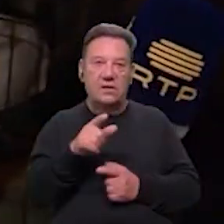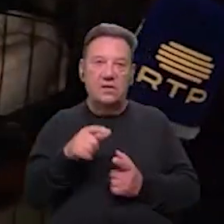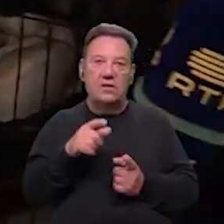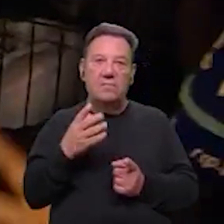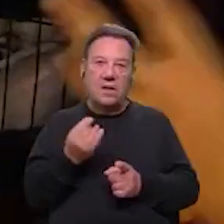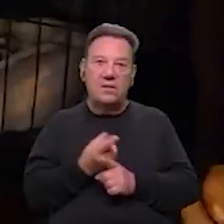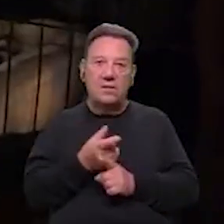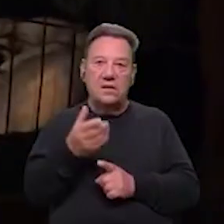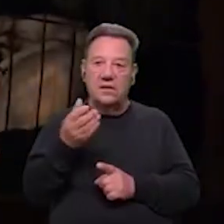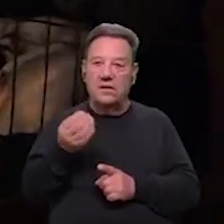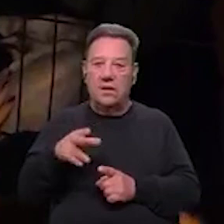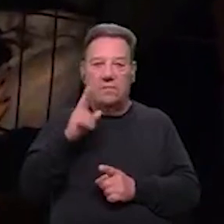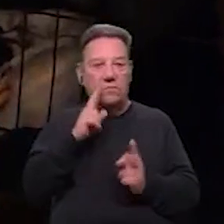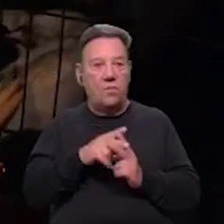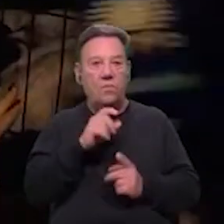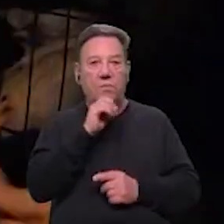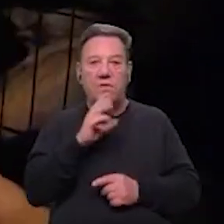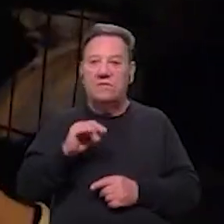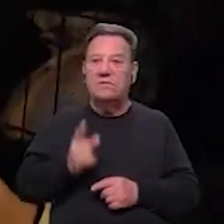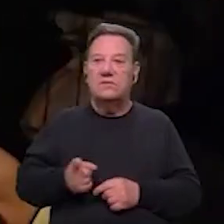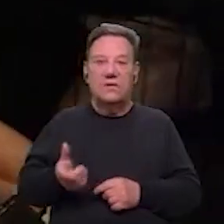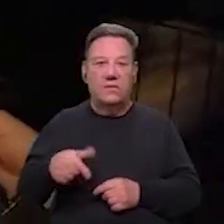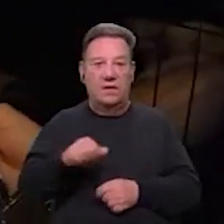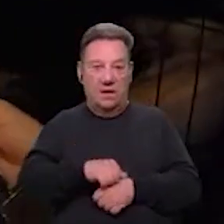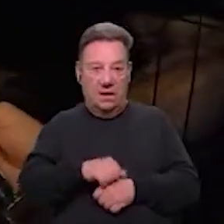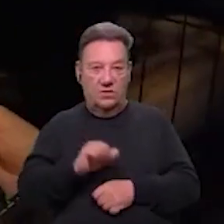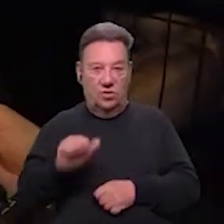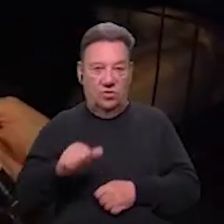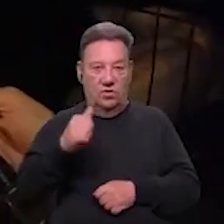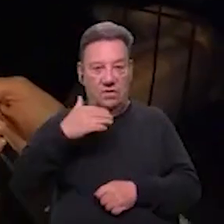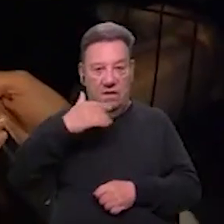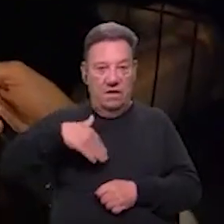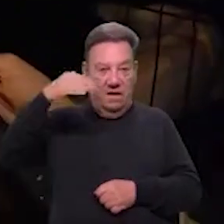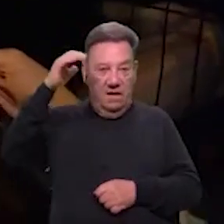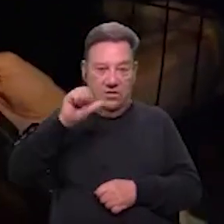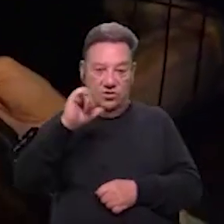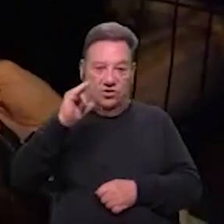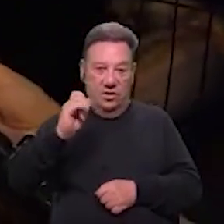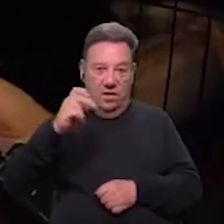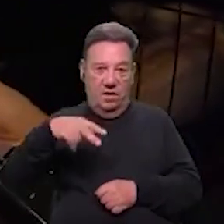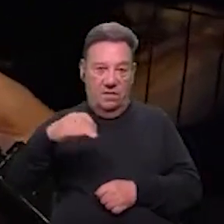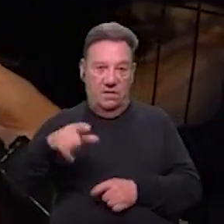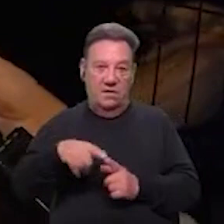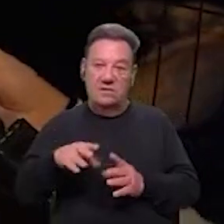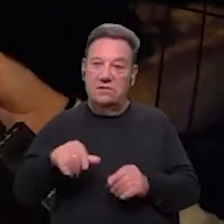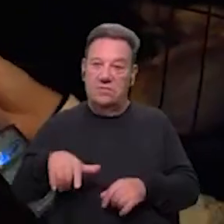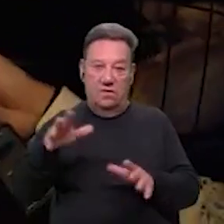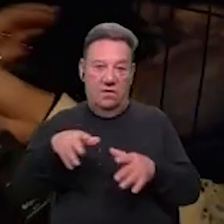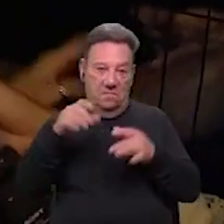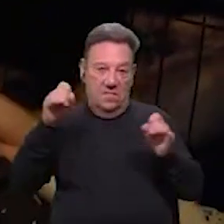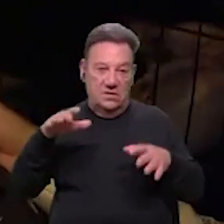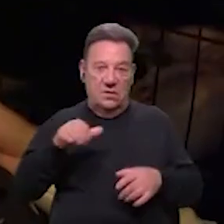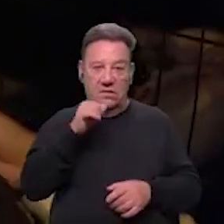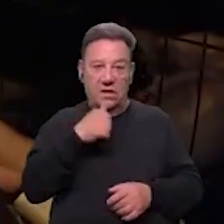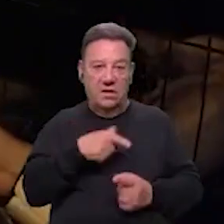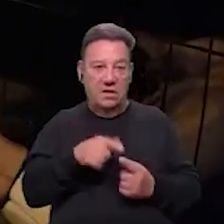encontrar? E onde é que estamos? Que sítio é este? Pronto, isto é a Casa do Gigante, é um sítio místico, não é? E